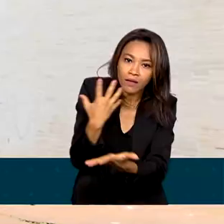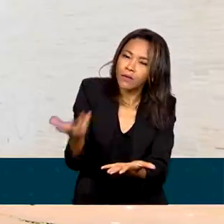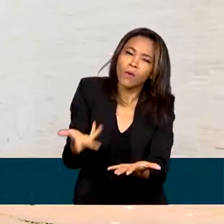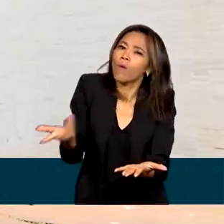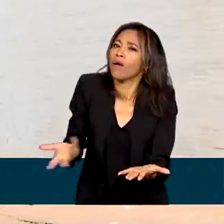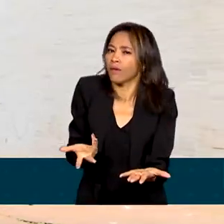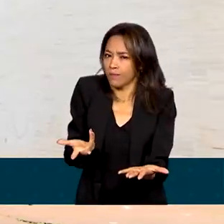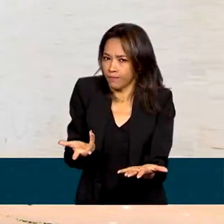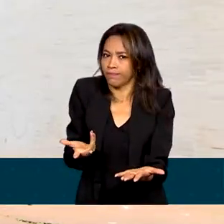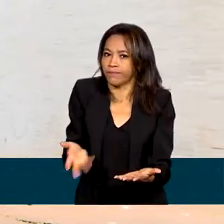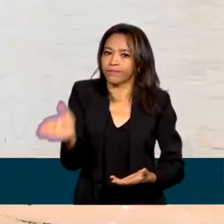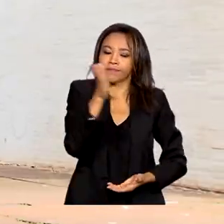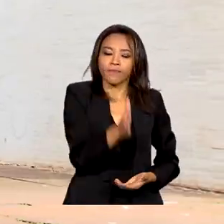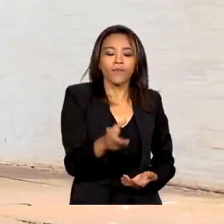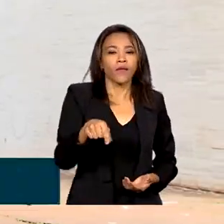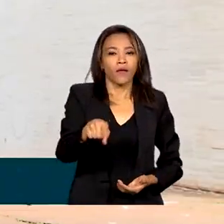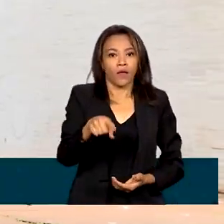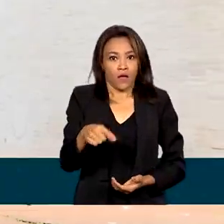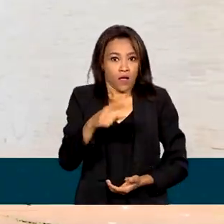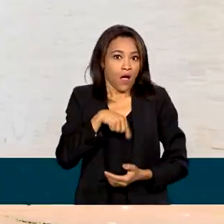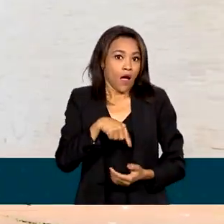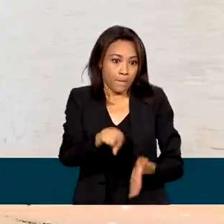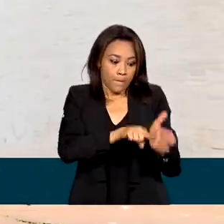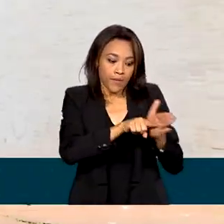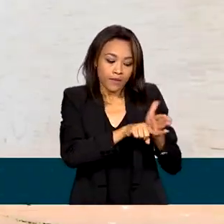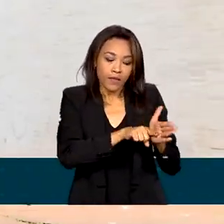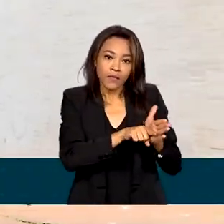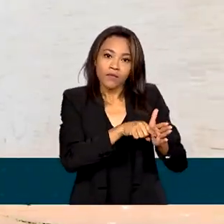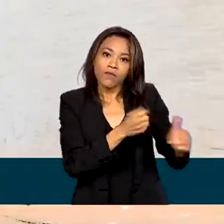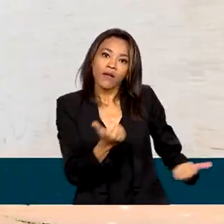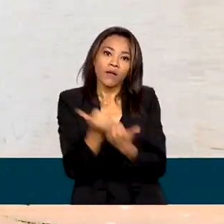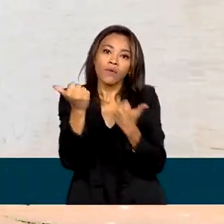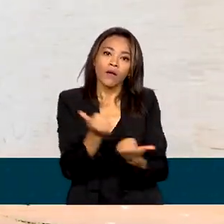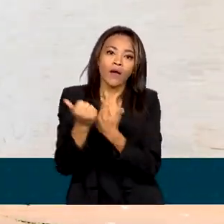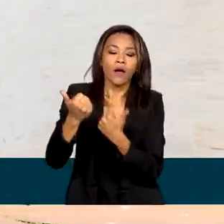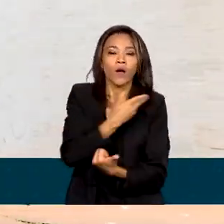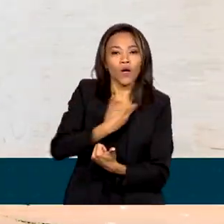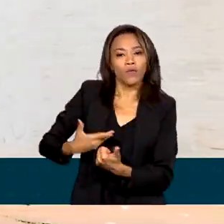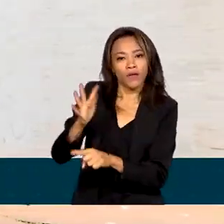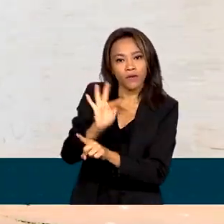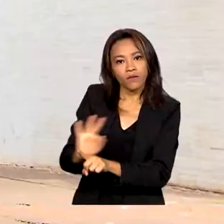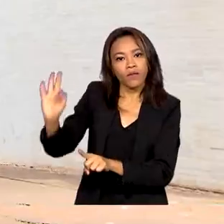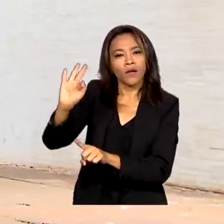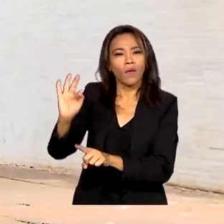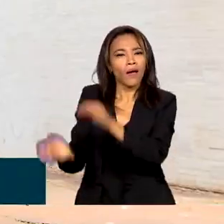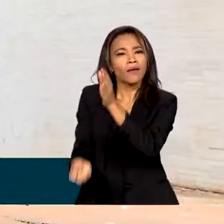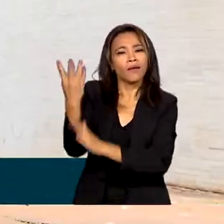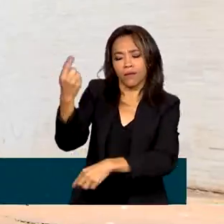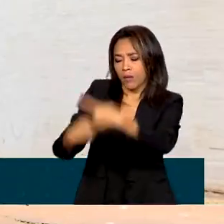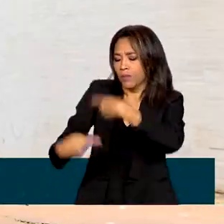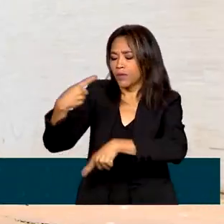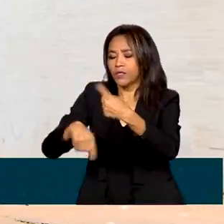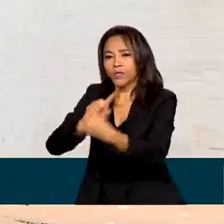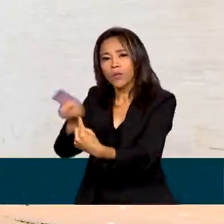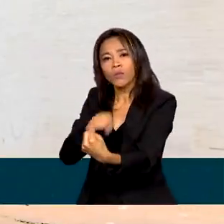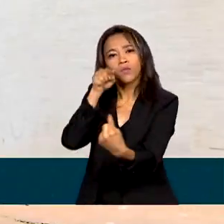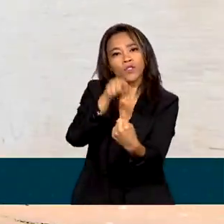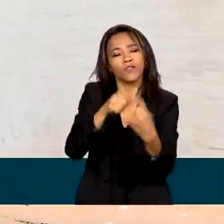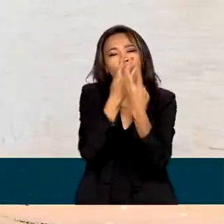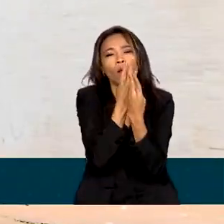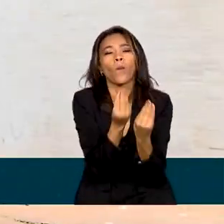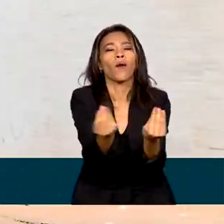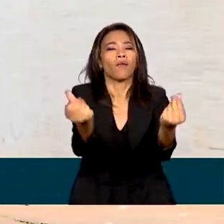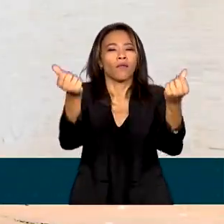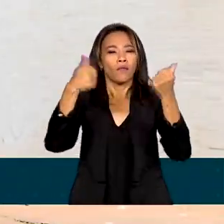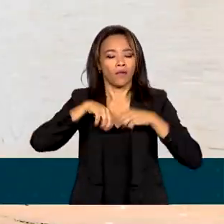A pesquisa vai ajudar o governo federal na elaboração de políticas públicas voltadas à melhoria da qualidade da